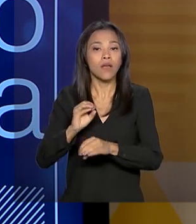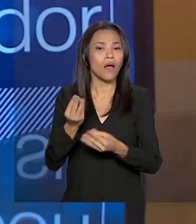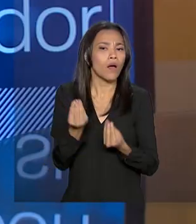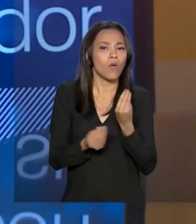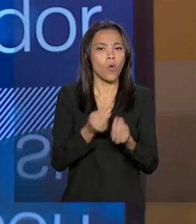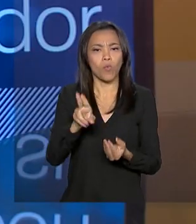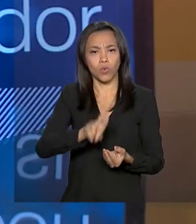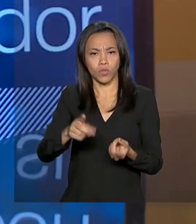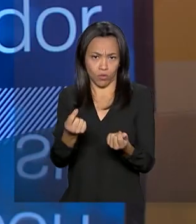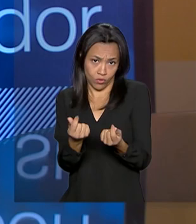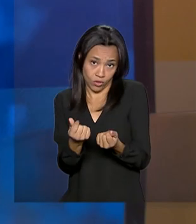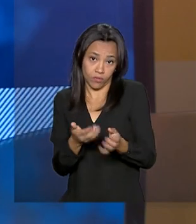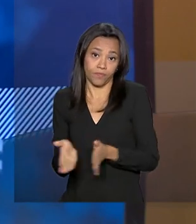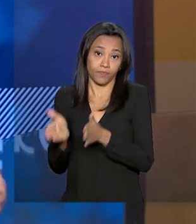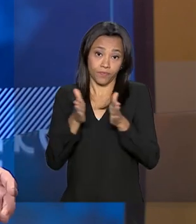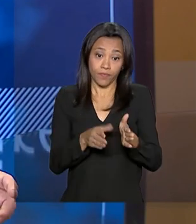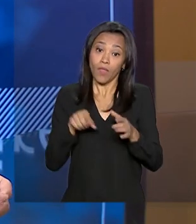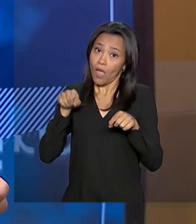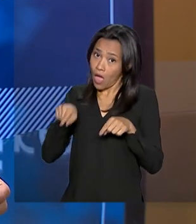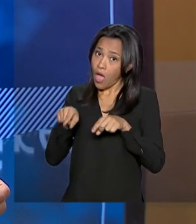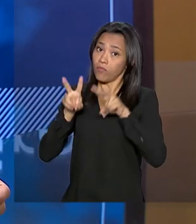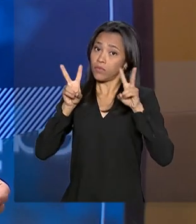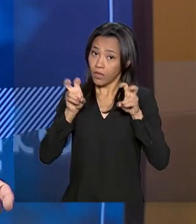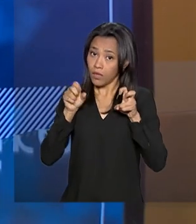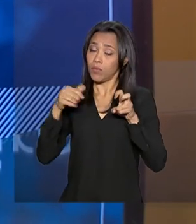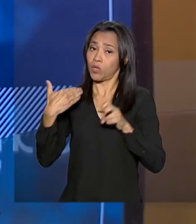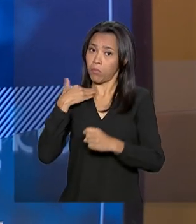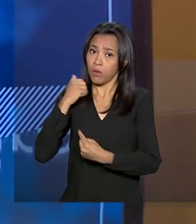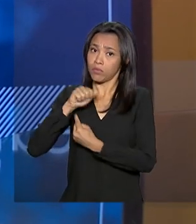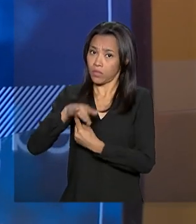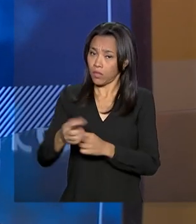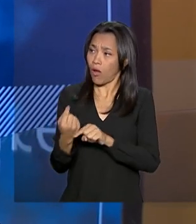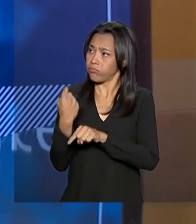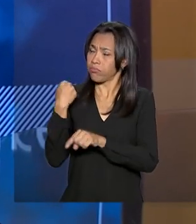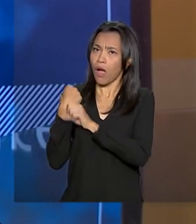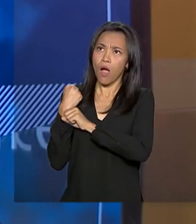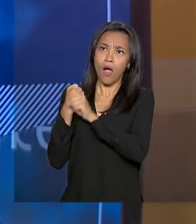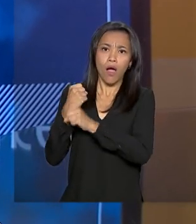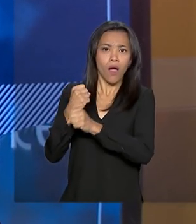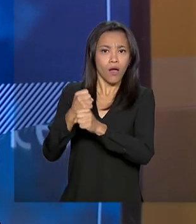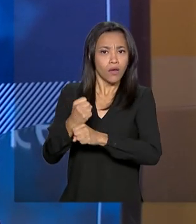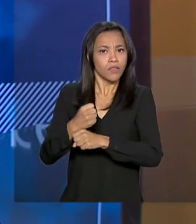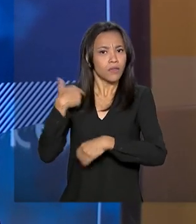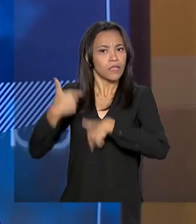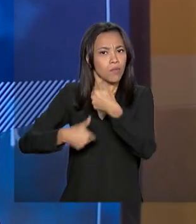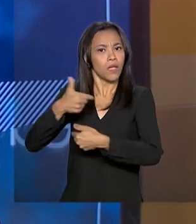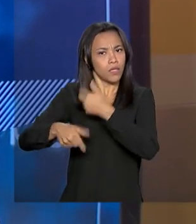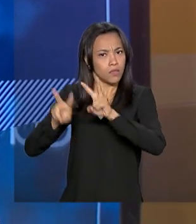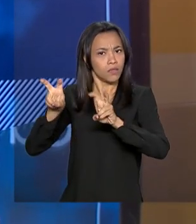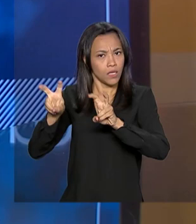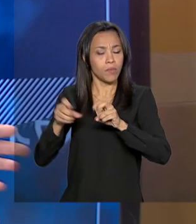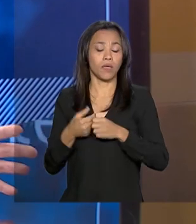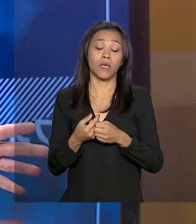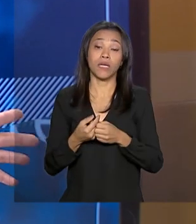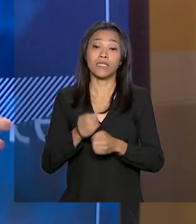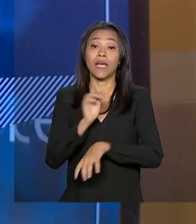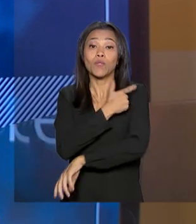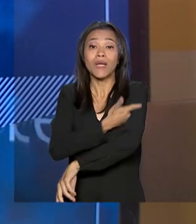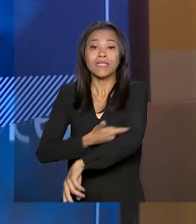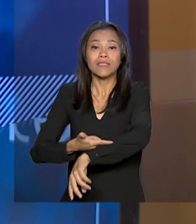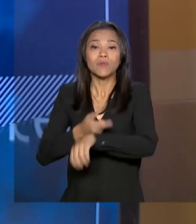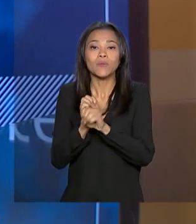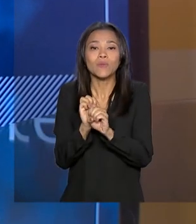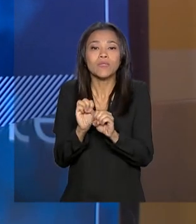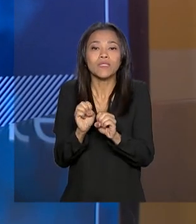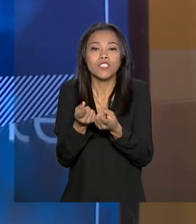Que é um tema que o Banco Central vem desenvolvendo há alguns anos, mas a tendência é intensificar. Quer dizer, a educação financeira também caminha lado a